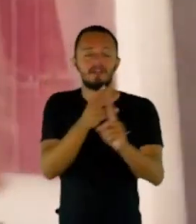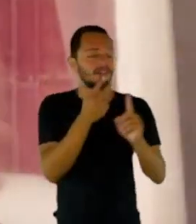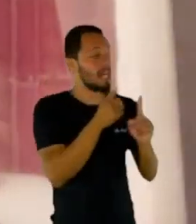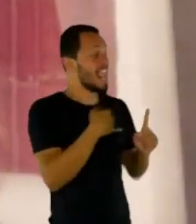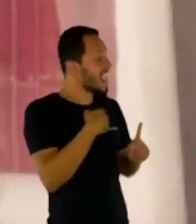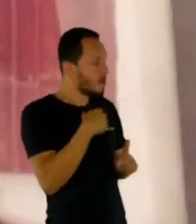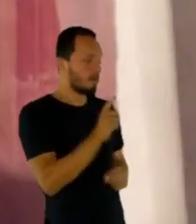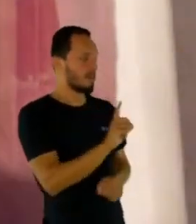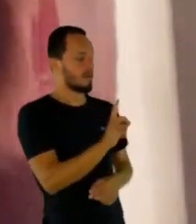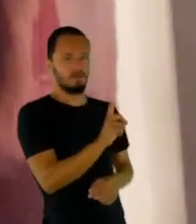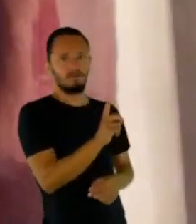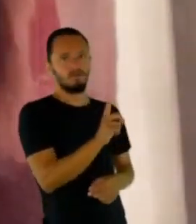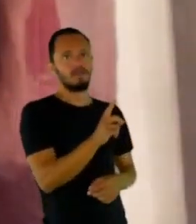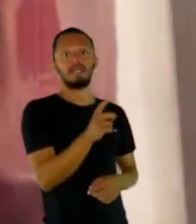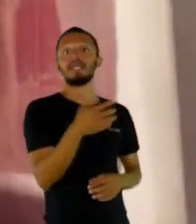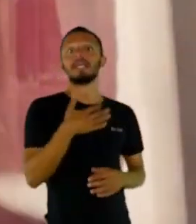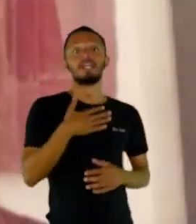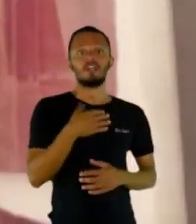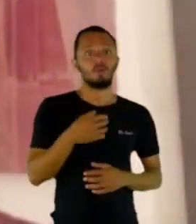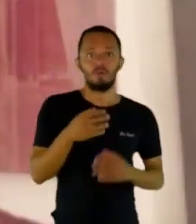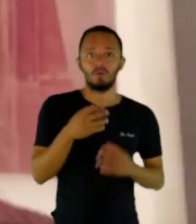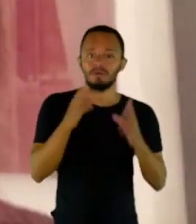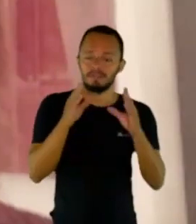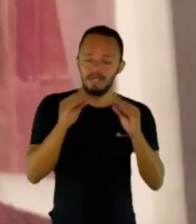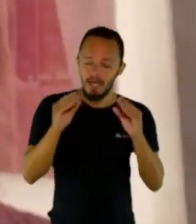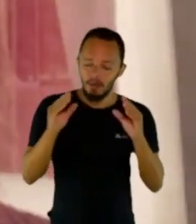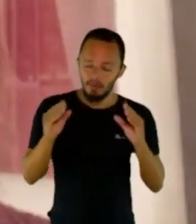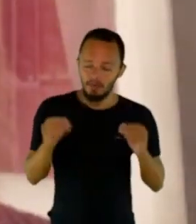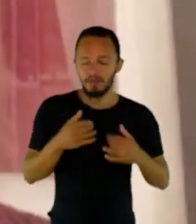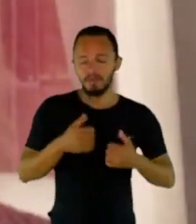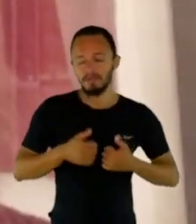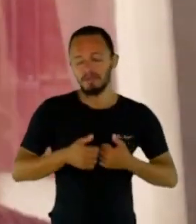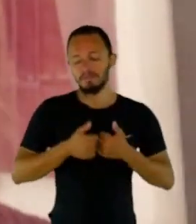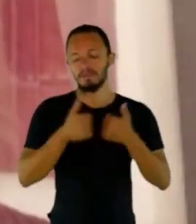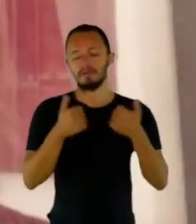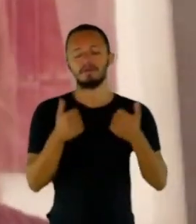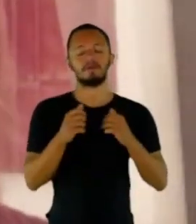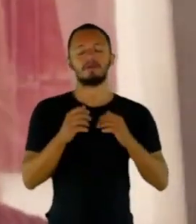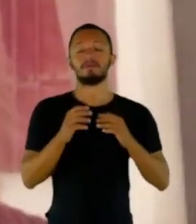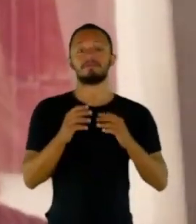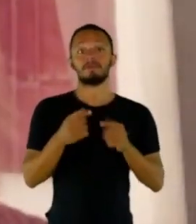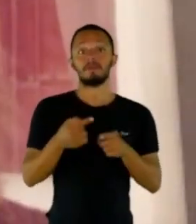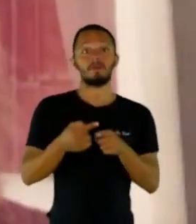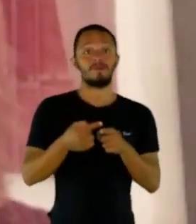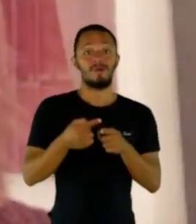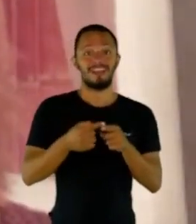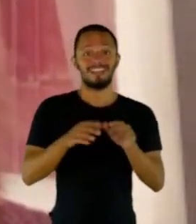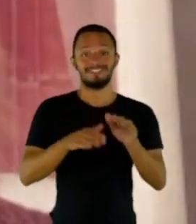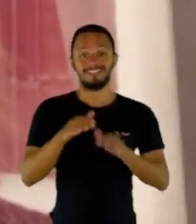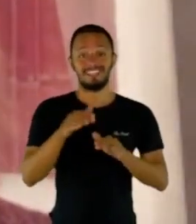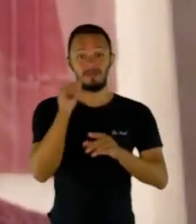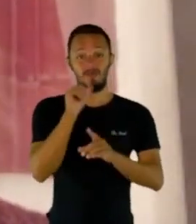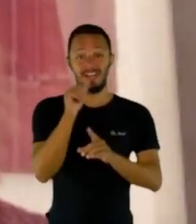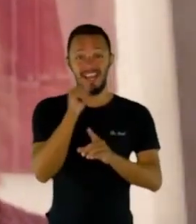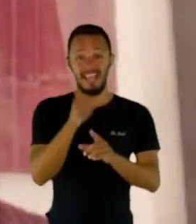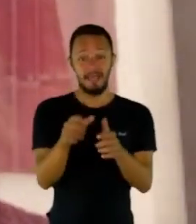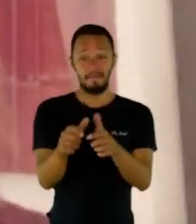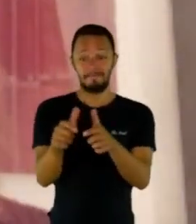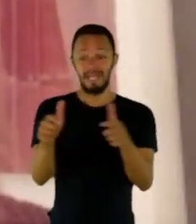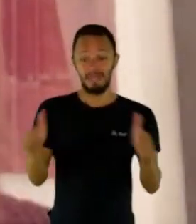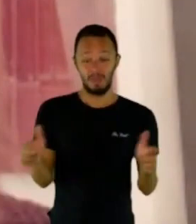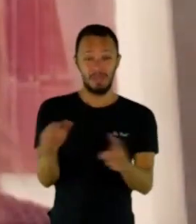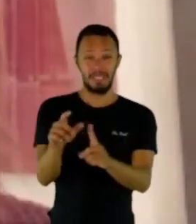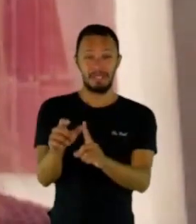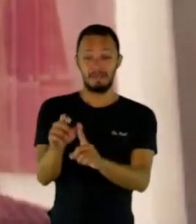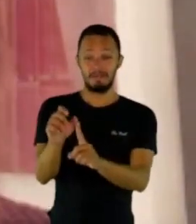tranquilinha. Porque o caso de... O nível de mulheres estressadas, né? Que não estão dando conta mais e que estão